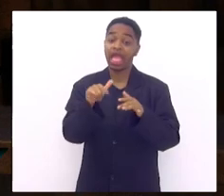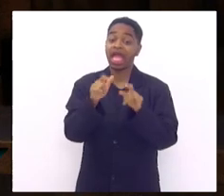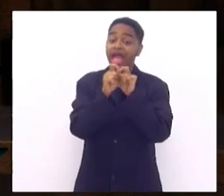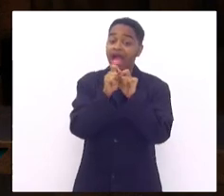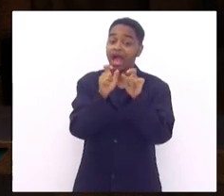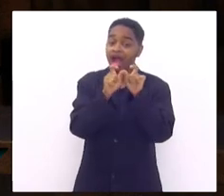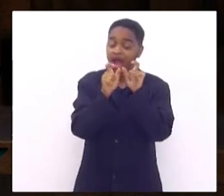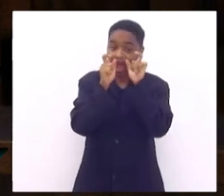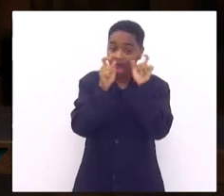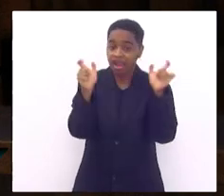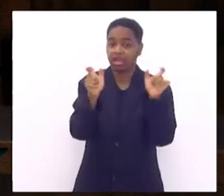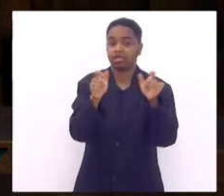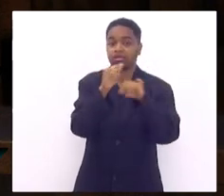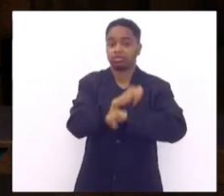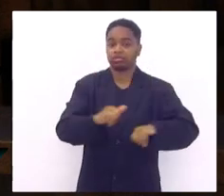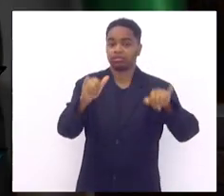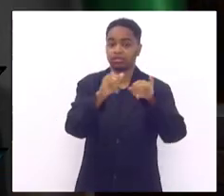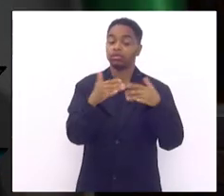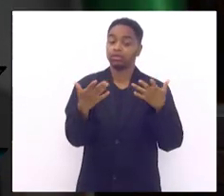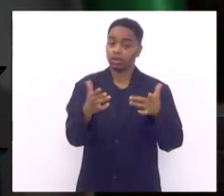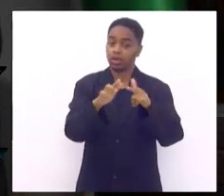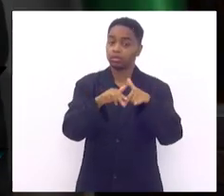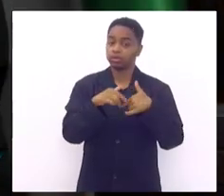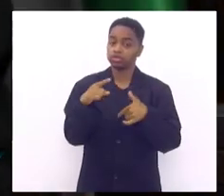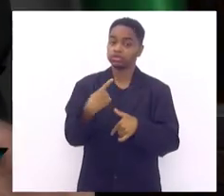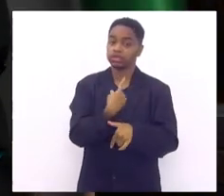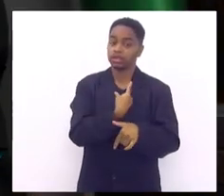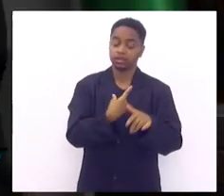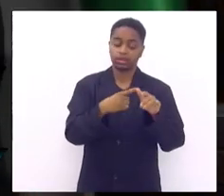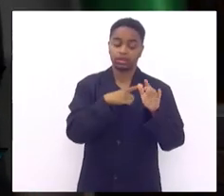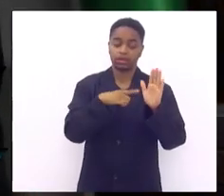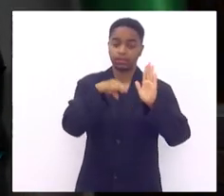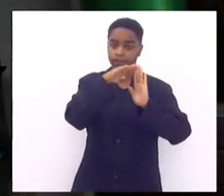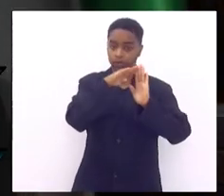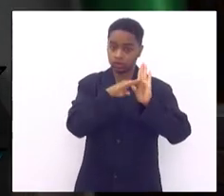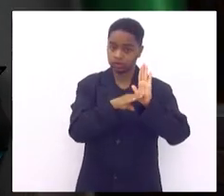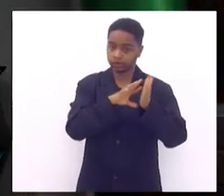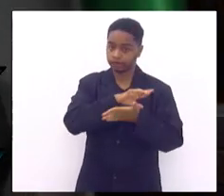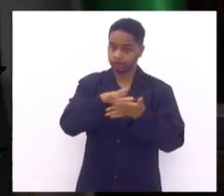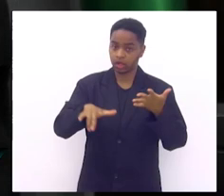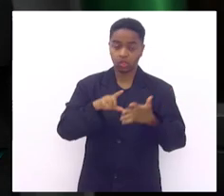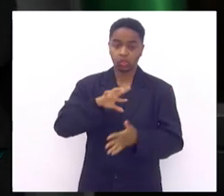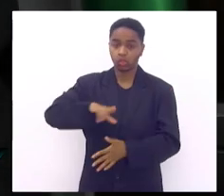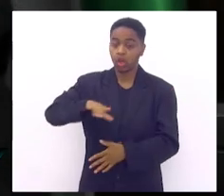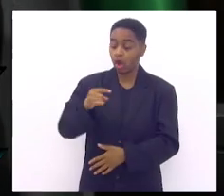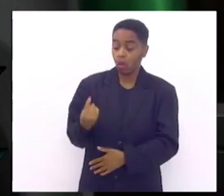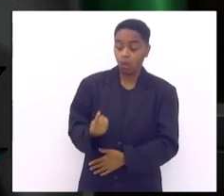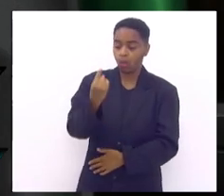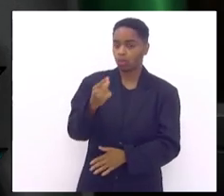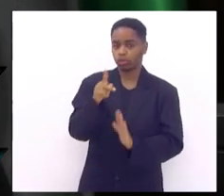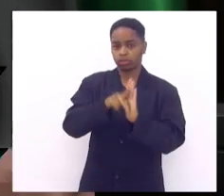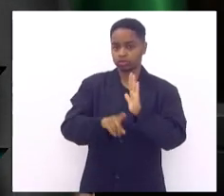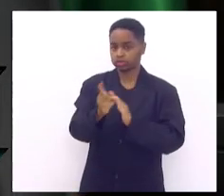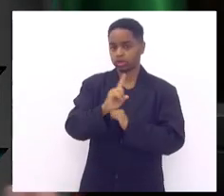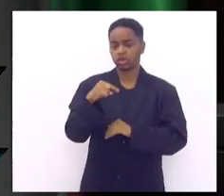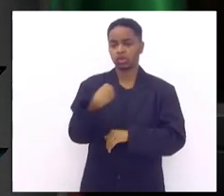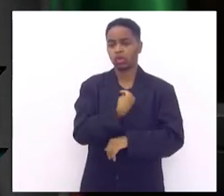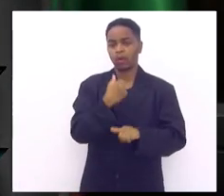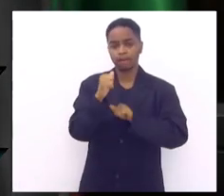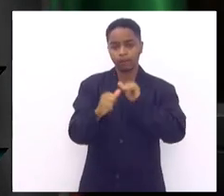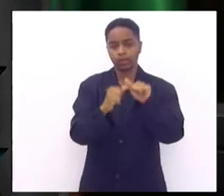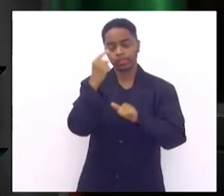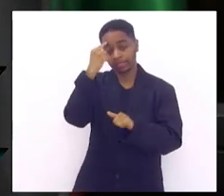é a prevenção e com isso nós contamos esses projetos todos que se somam não são não é um único projeto nós vamos transformar tudo isso a ideia